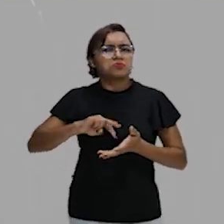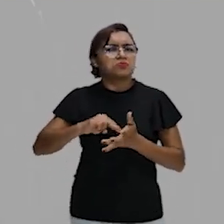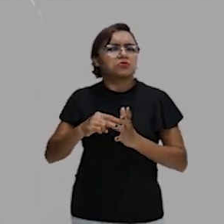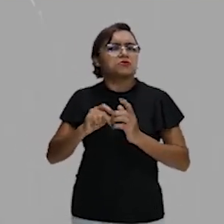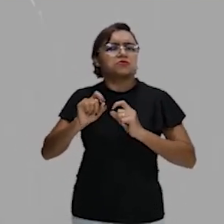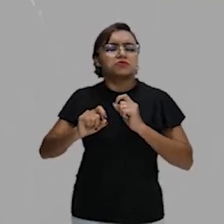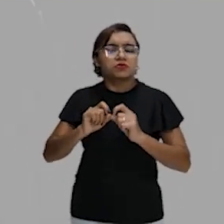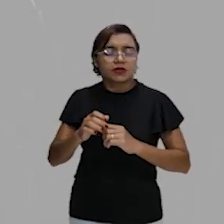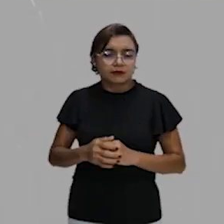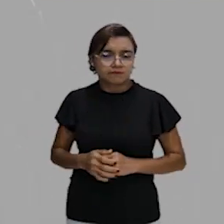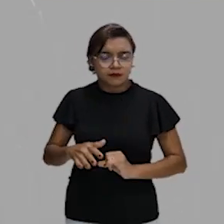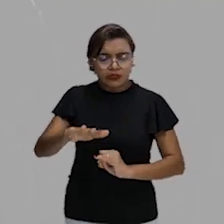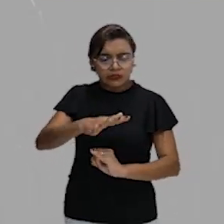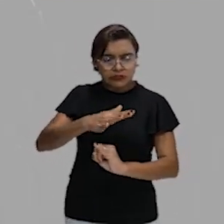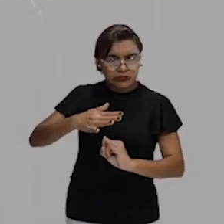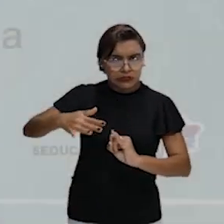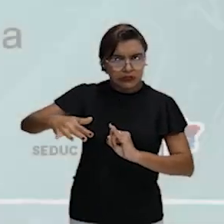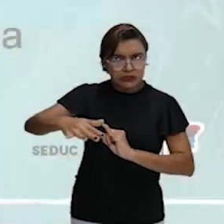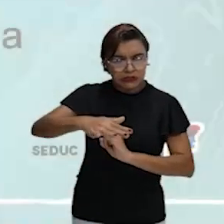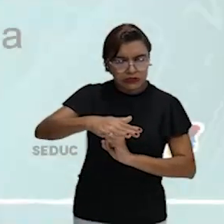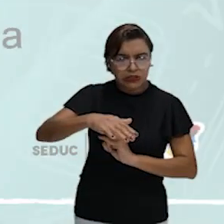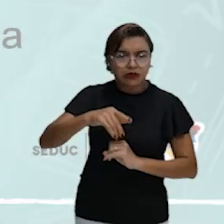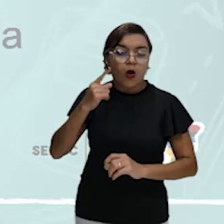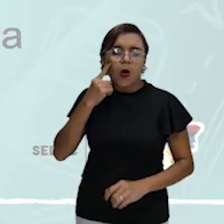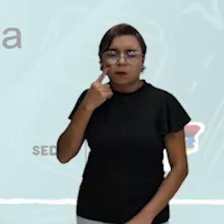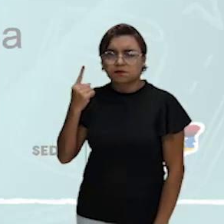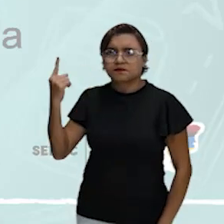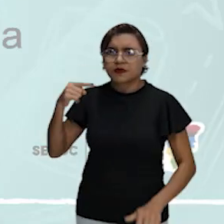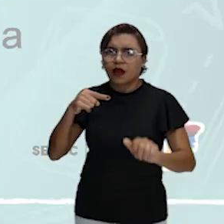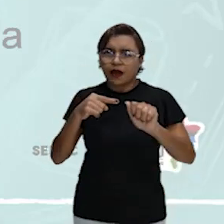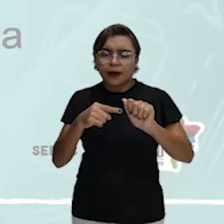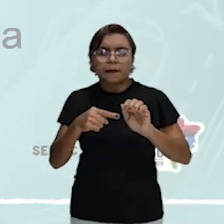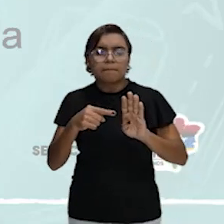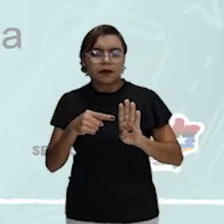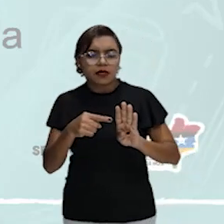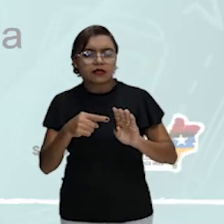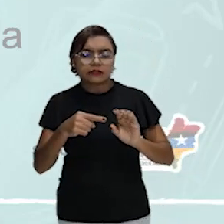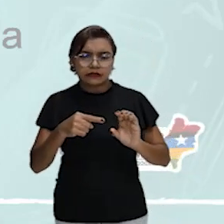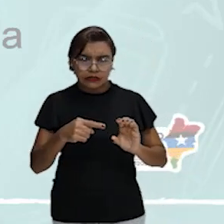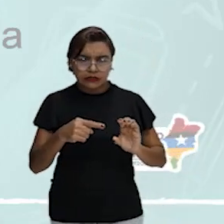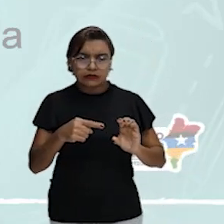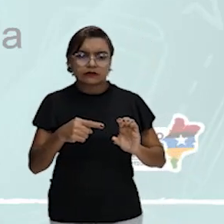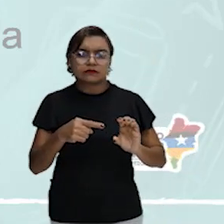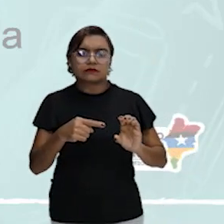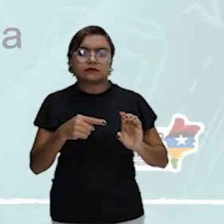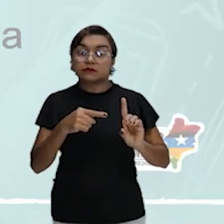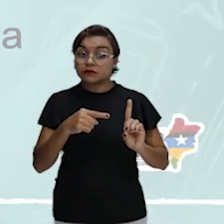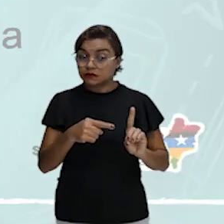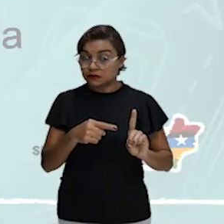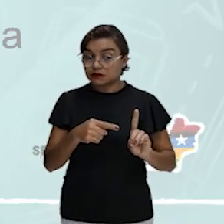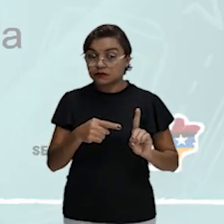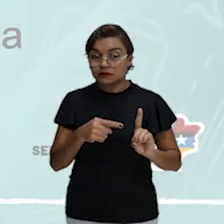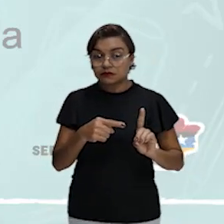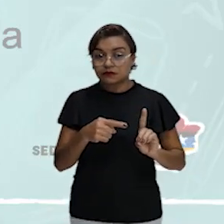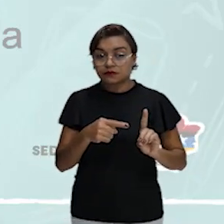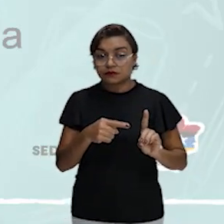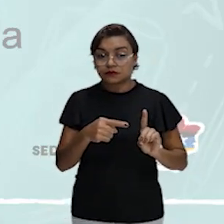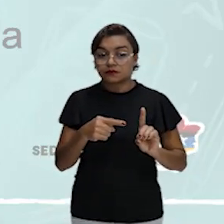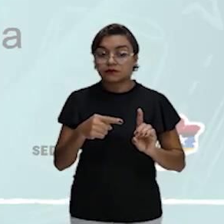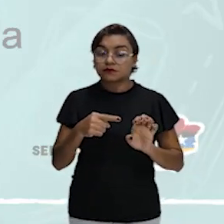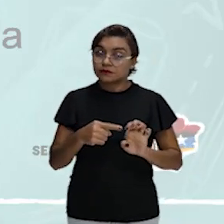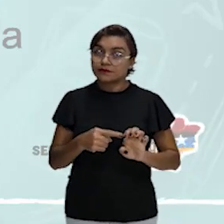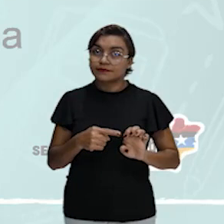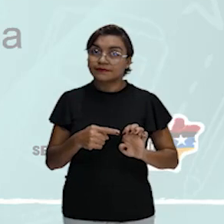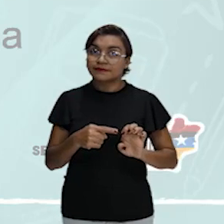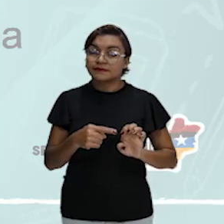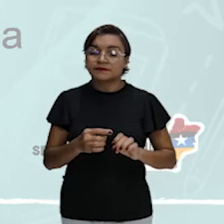Letra A, ilha de calor. Letra B, chuva ácida. Letra C, chuva convectiva. Letra D, inversão térmica. Ou